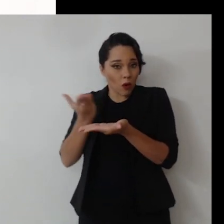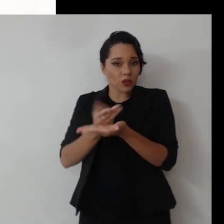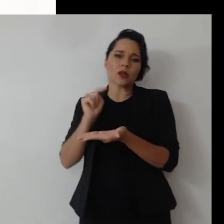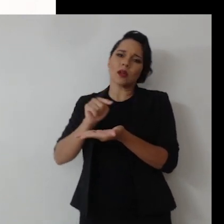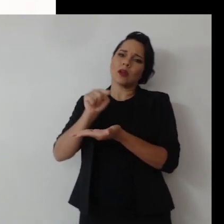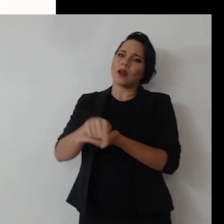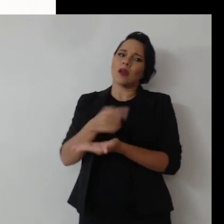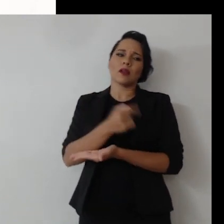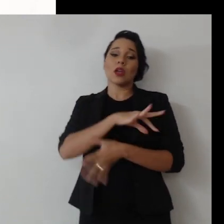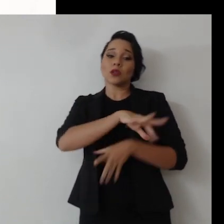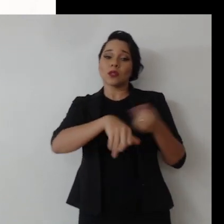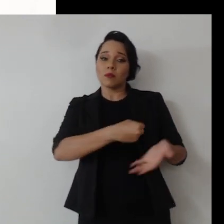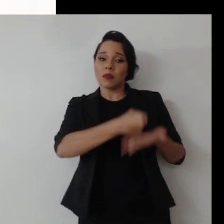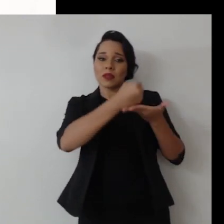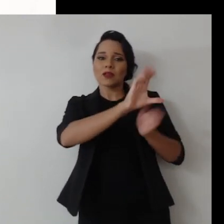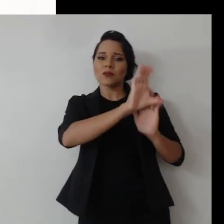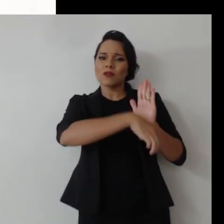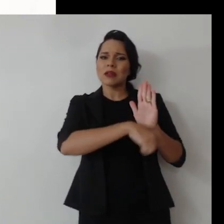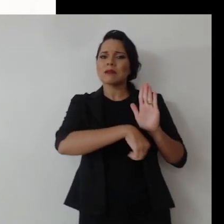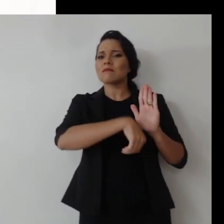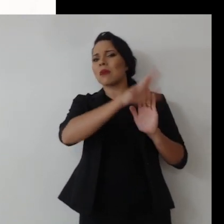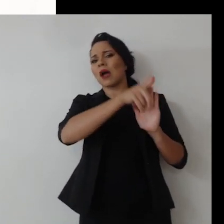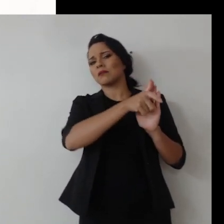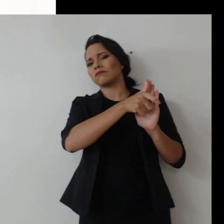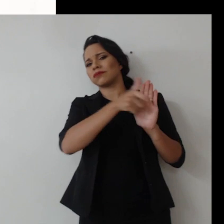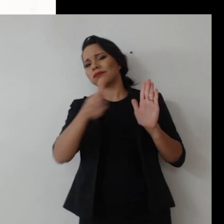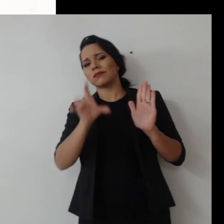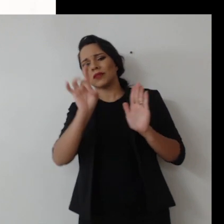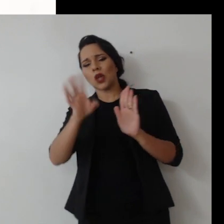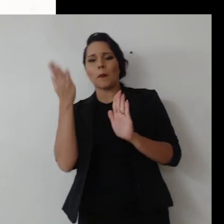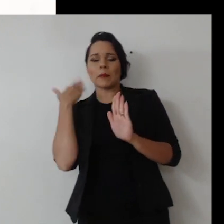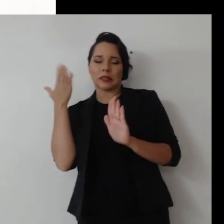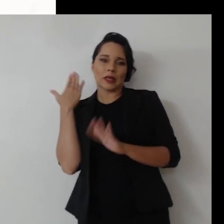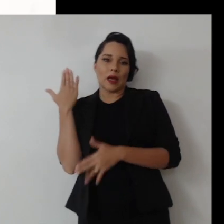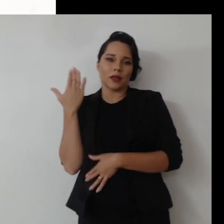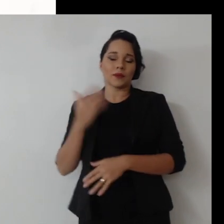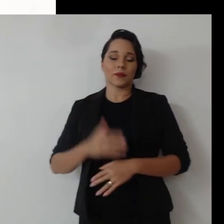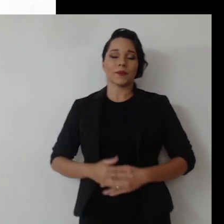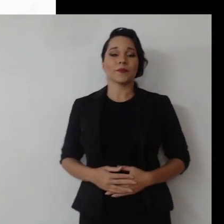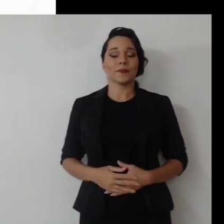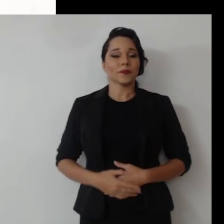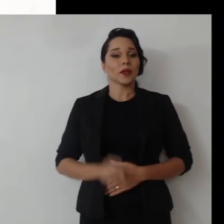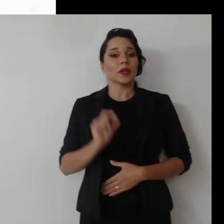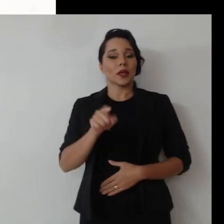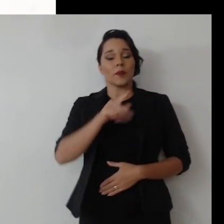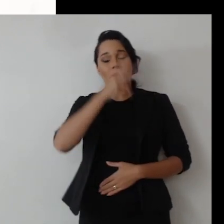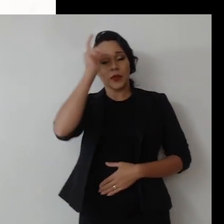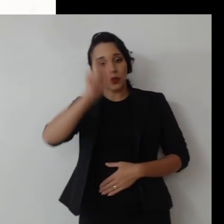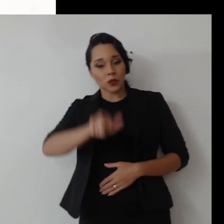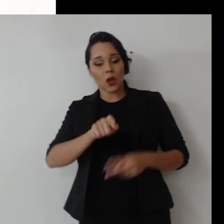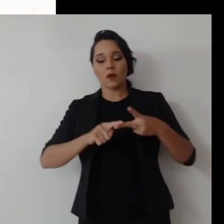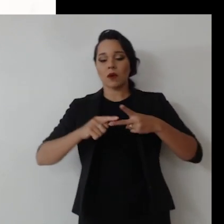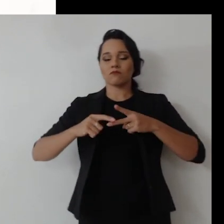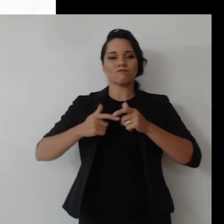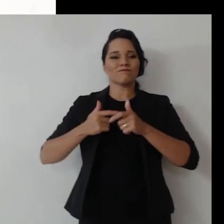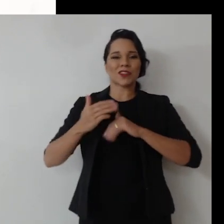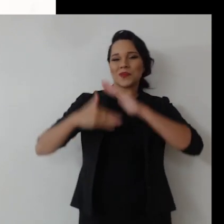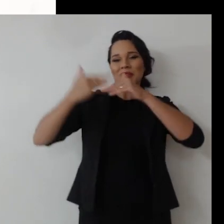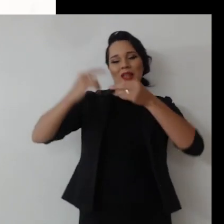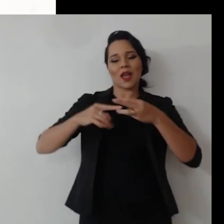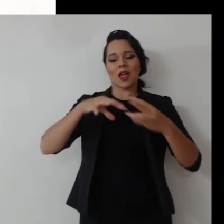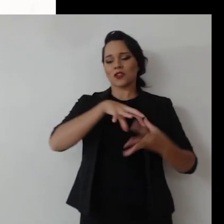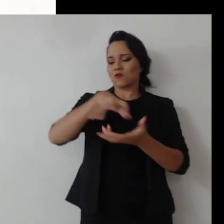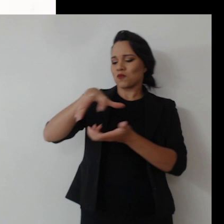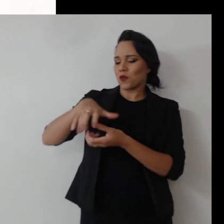hoje é essa, sustentabilidade tem um conceito muito mais amplo do que o tripé, na verdade, que envolve pessoas, prosperidade,